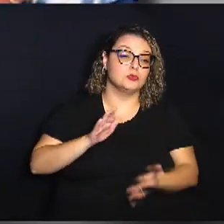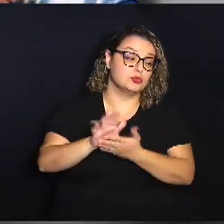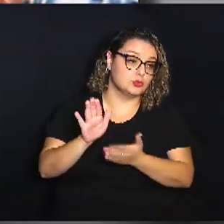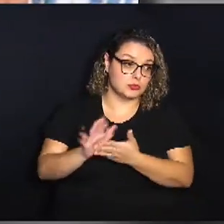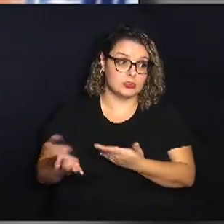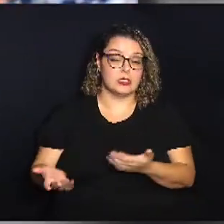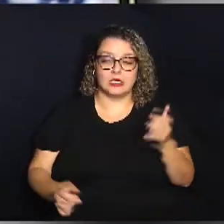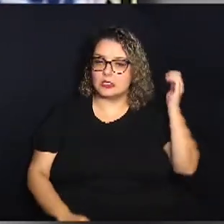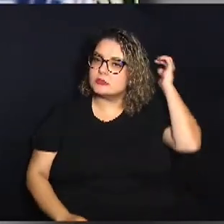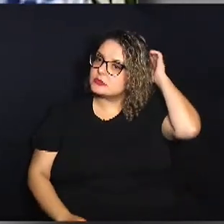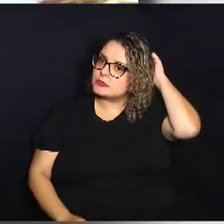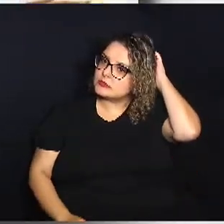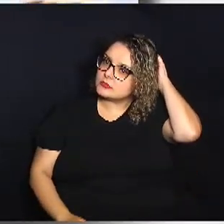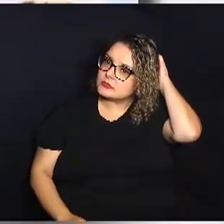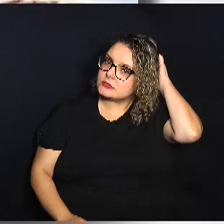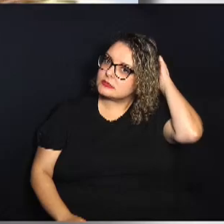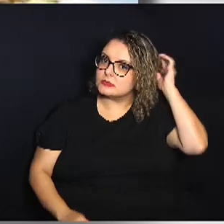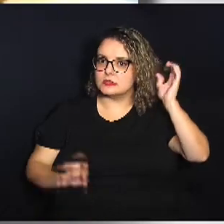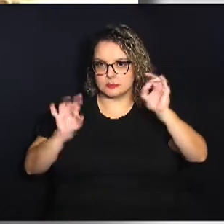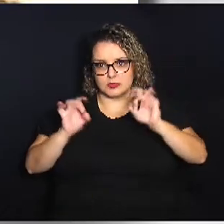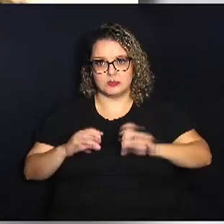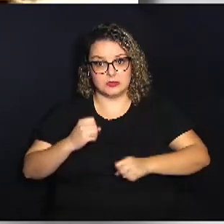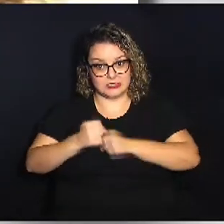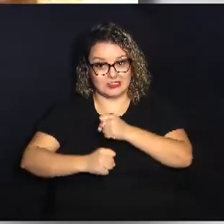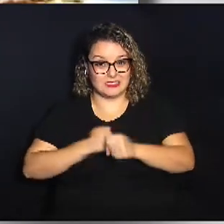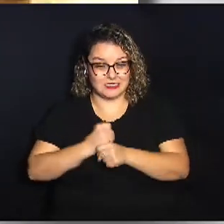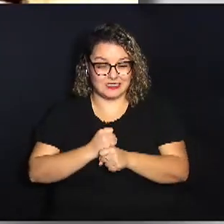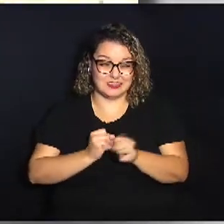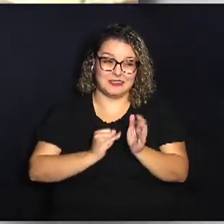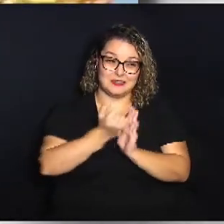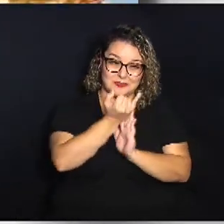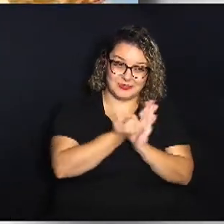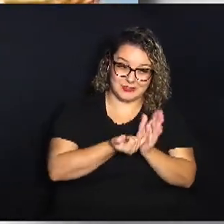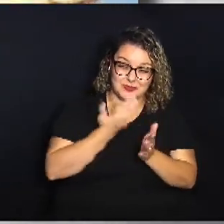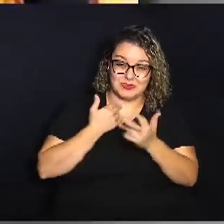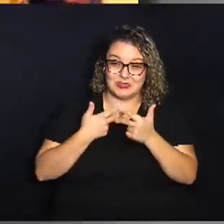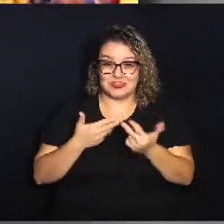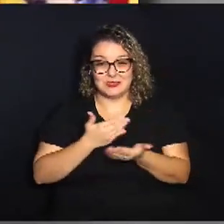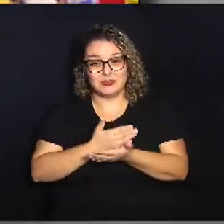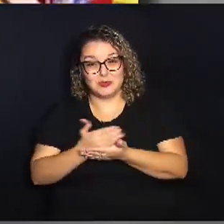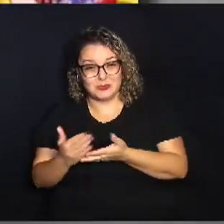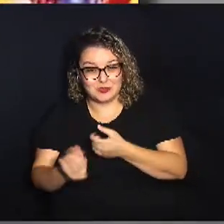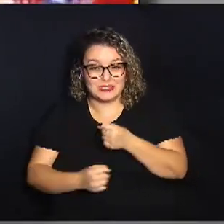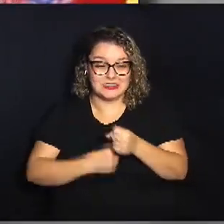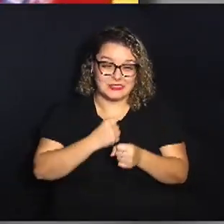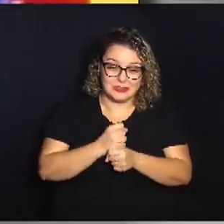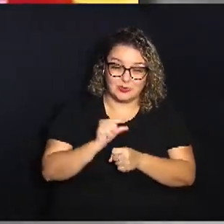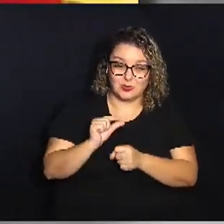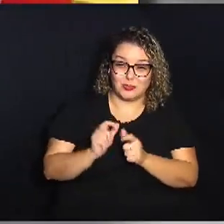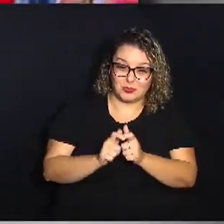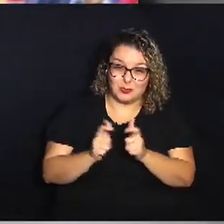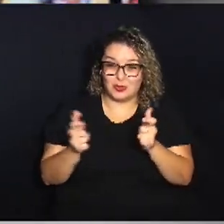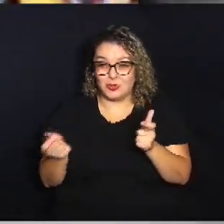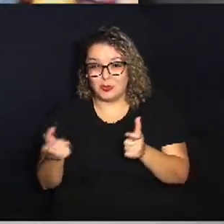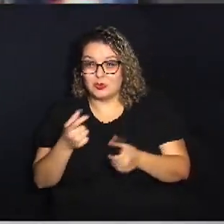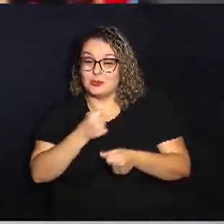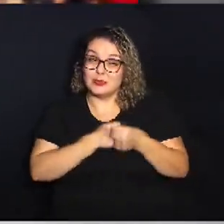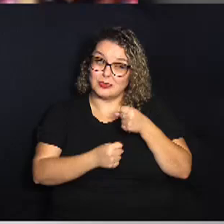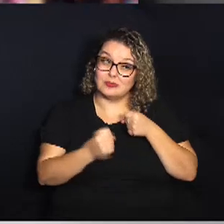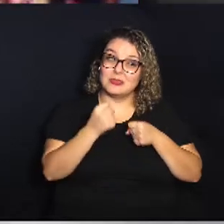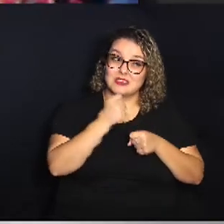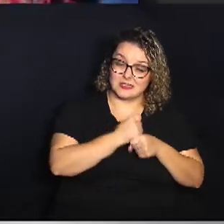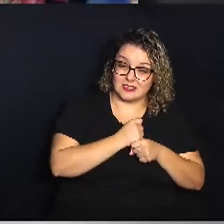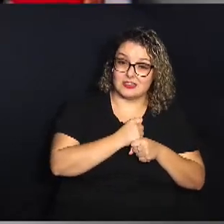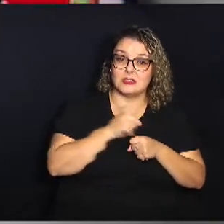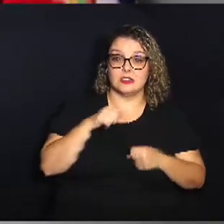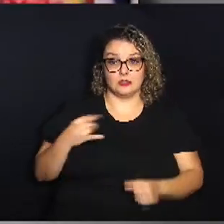especialmente nesse ano que a inflação de alimentos nesse começo de ano foi um pouquinho maior do que foi no ano passado é